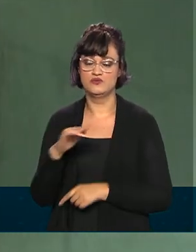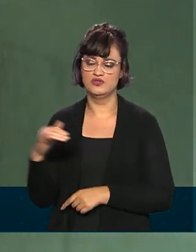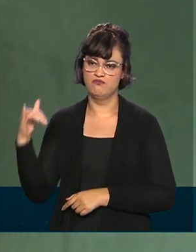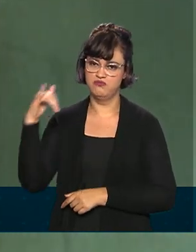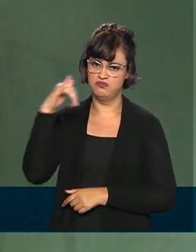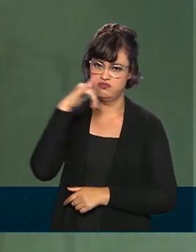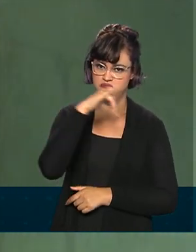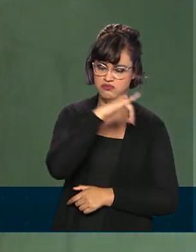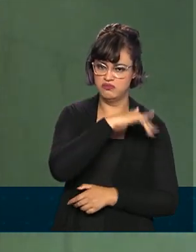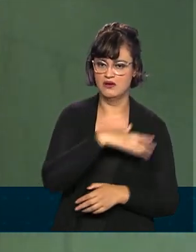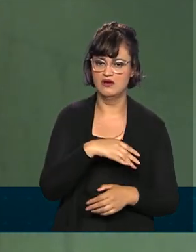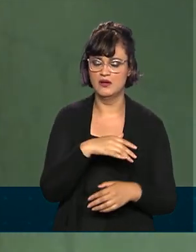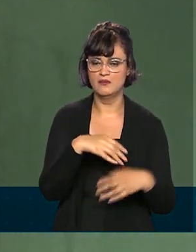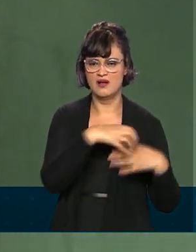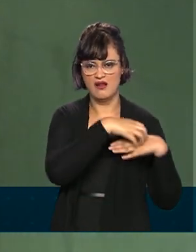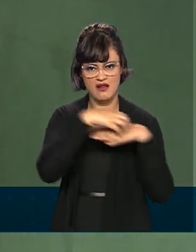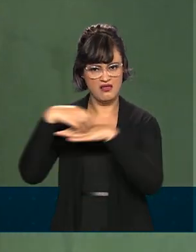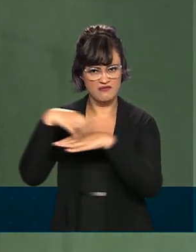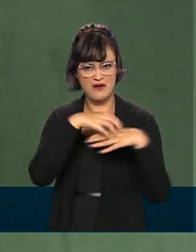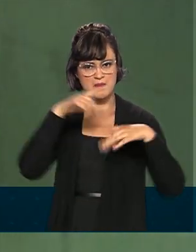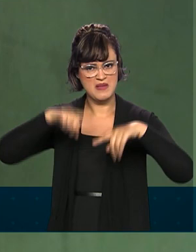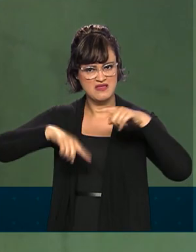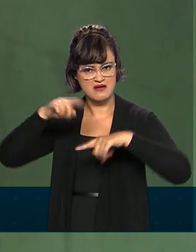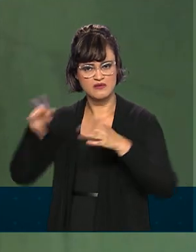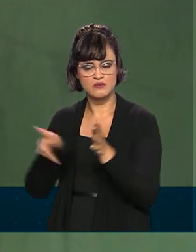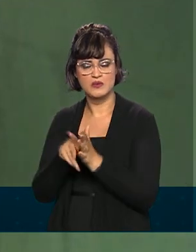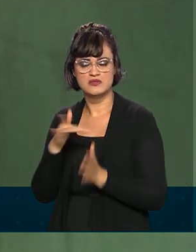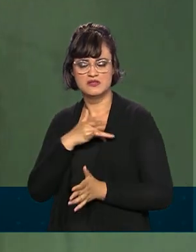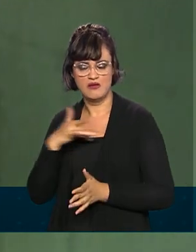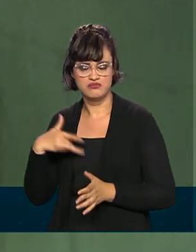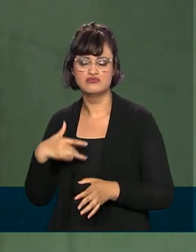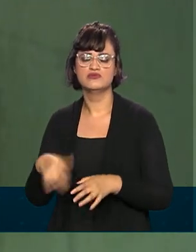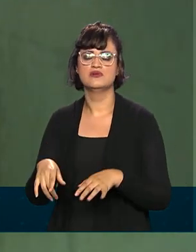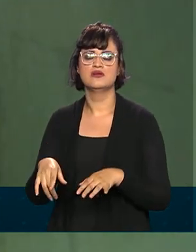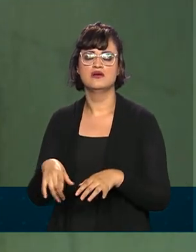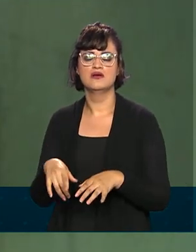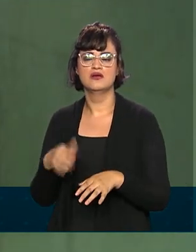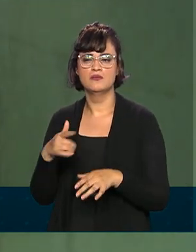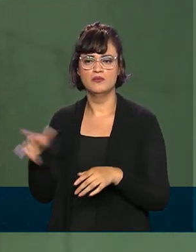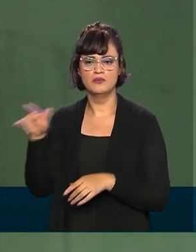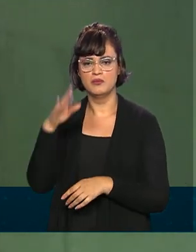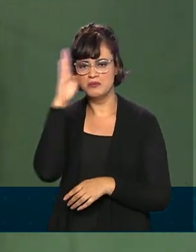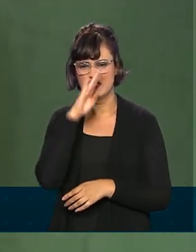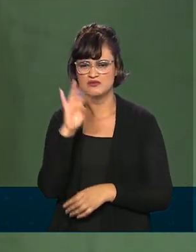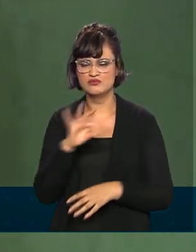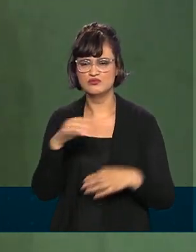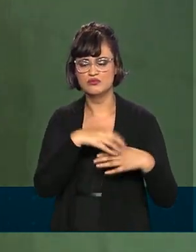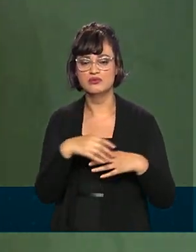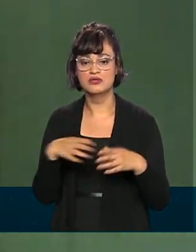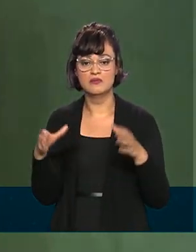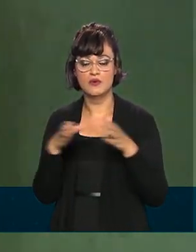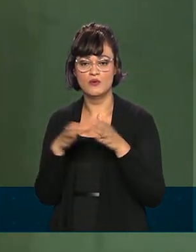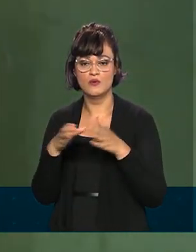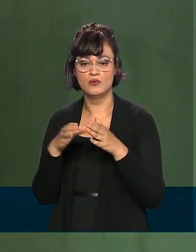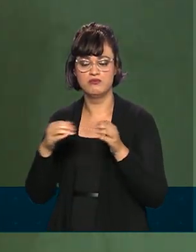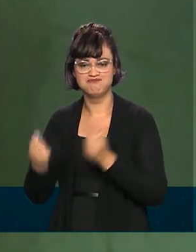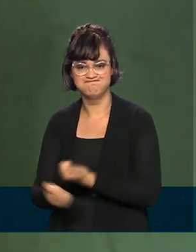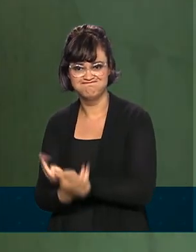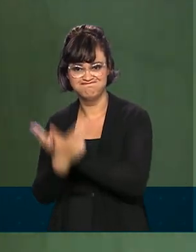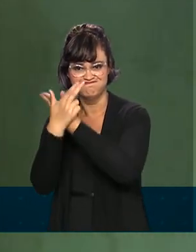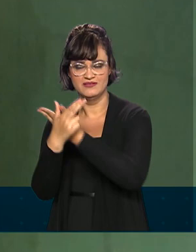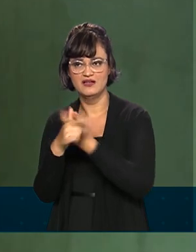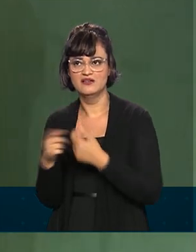Só de transporte de material de saúde, até o Brasil inteiro, a Força Aérea já deu 15